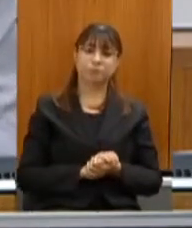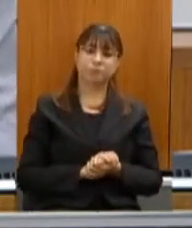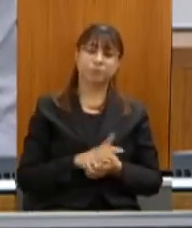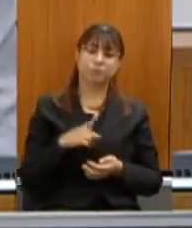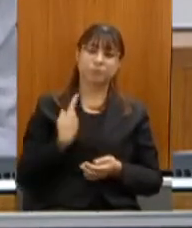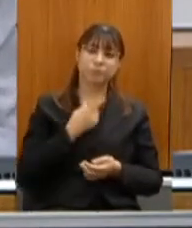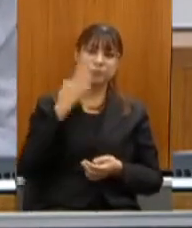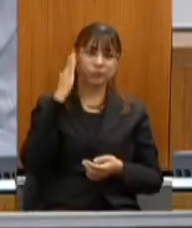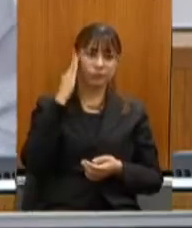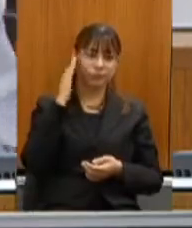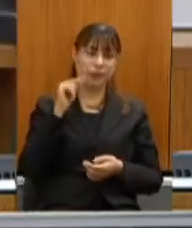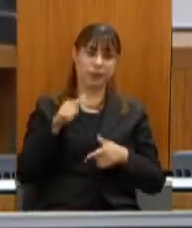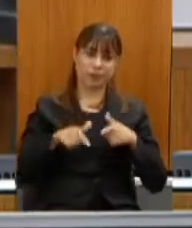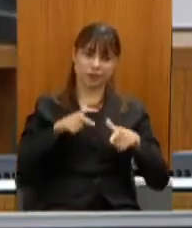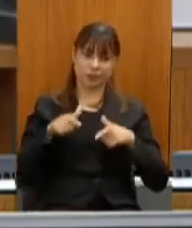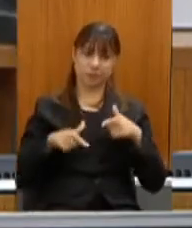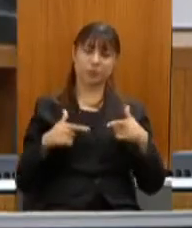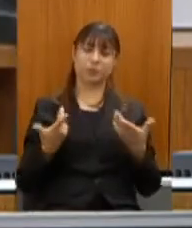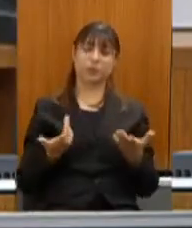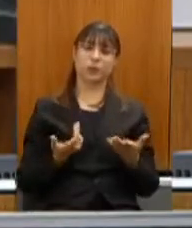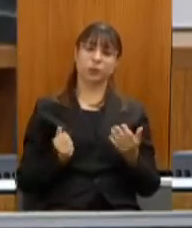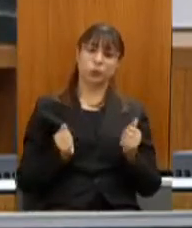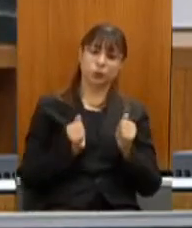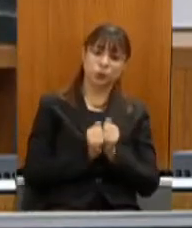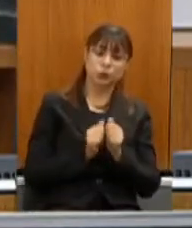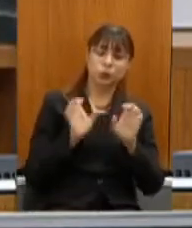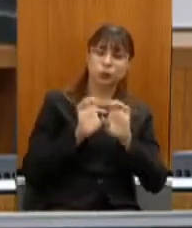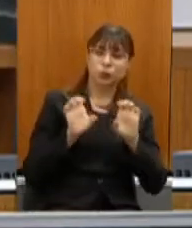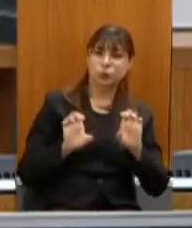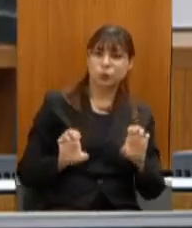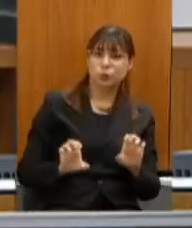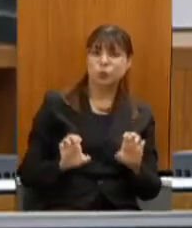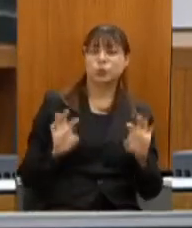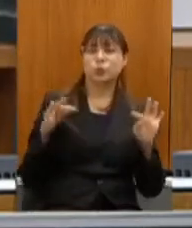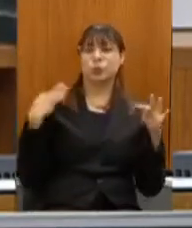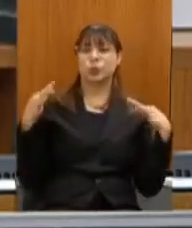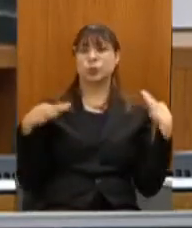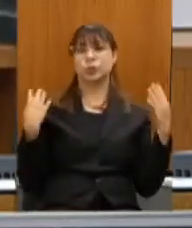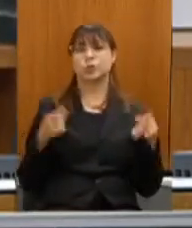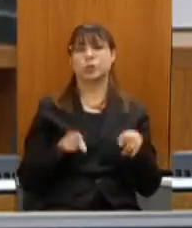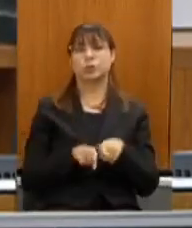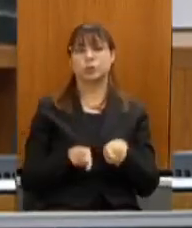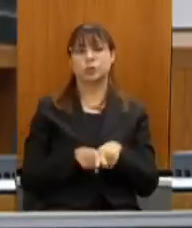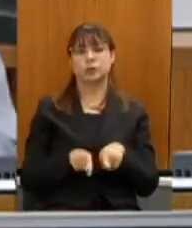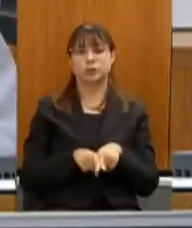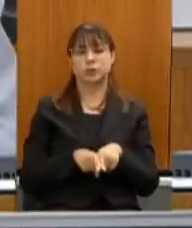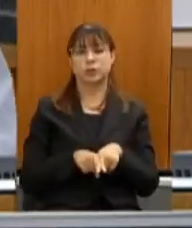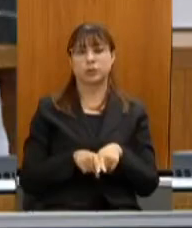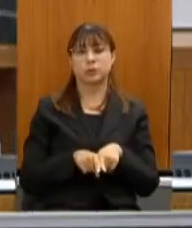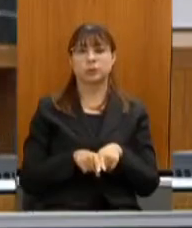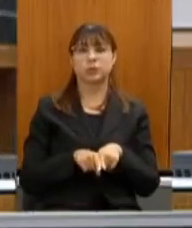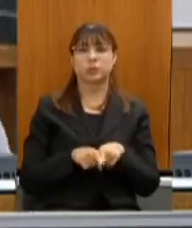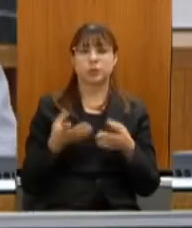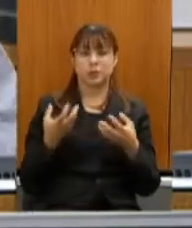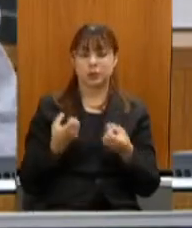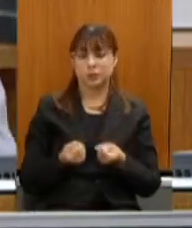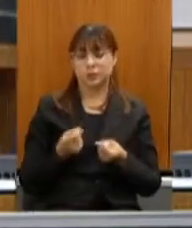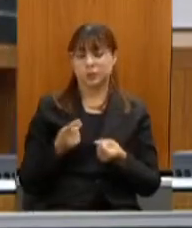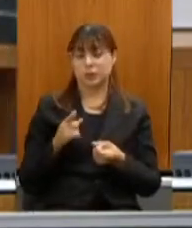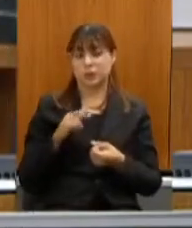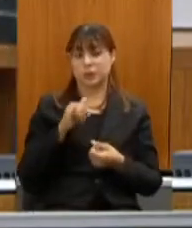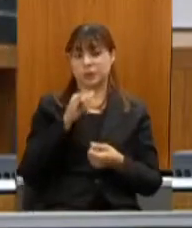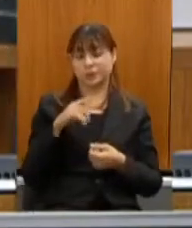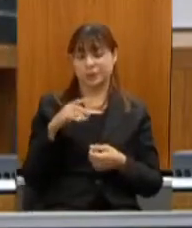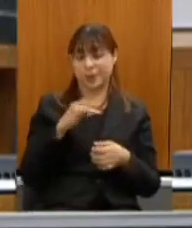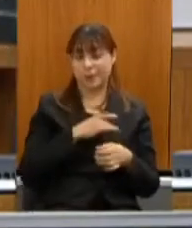é aliado a estruturação do turismo a formação para receber meu medo também é que a gente faça